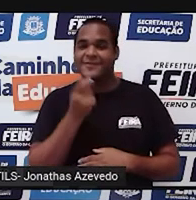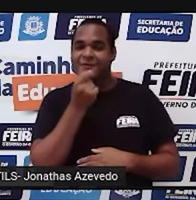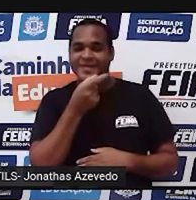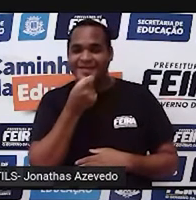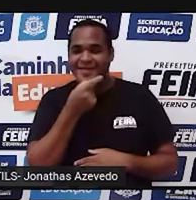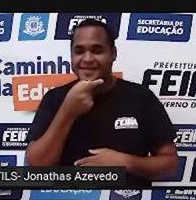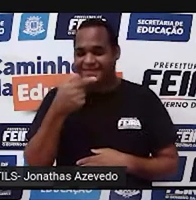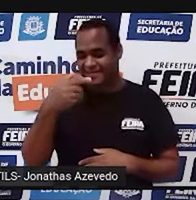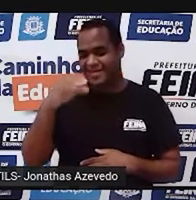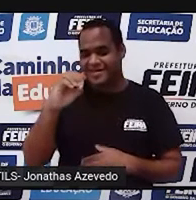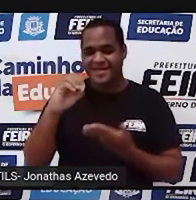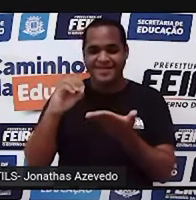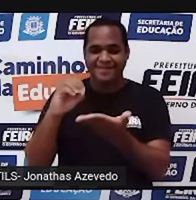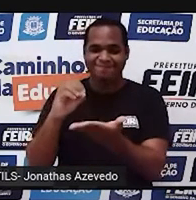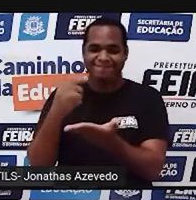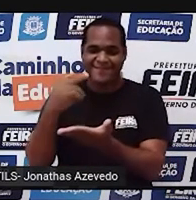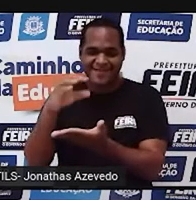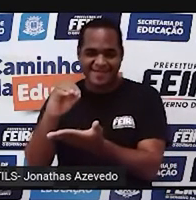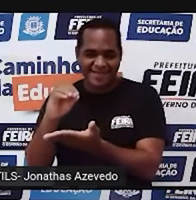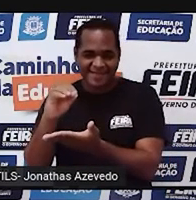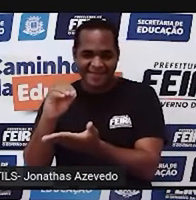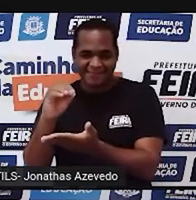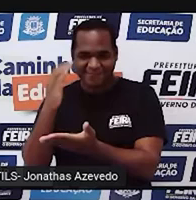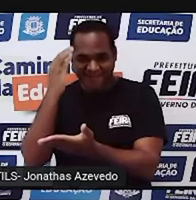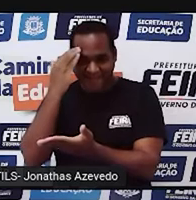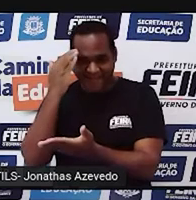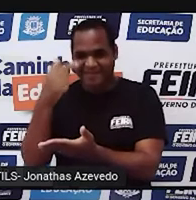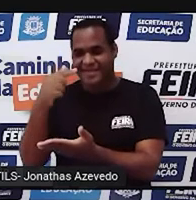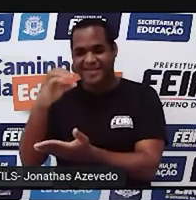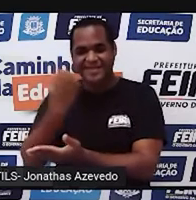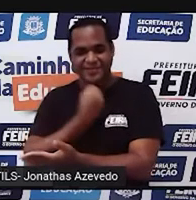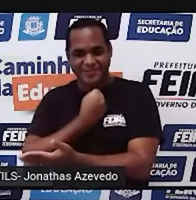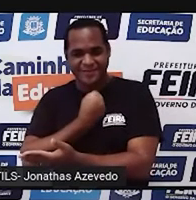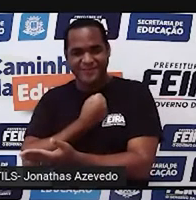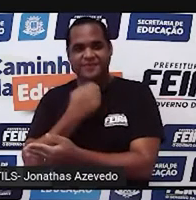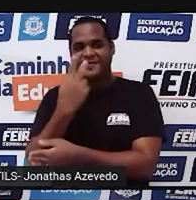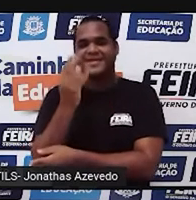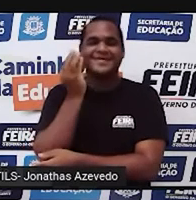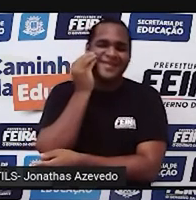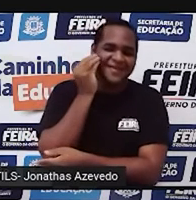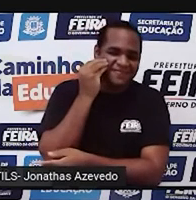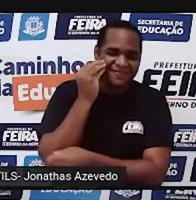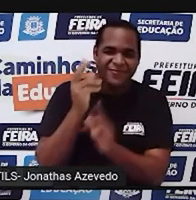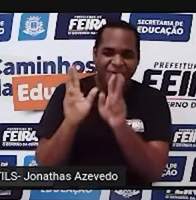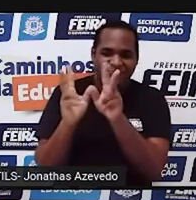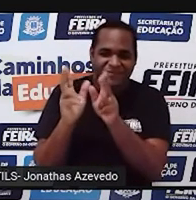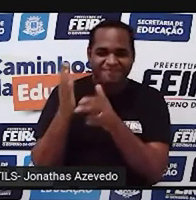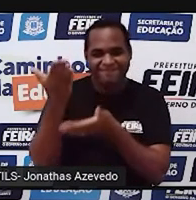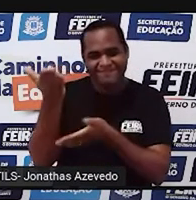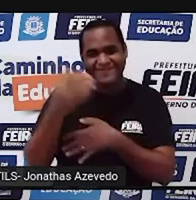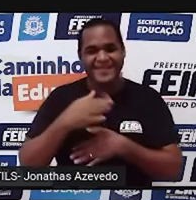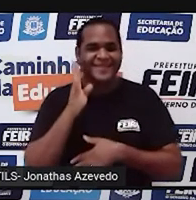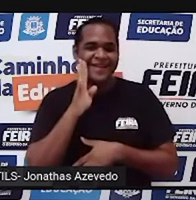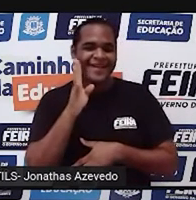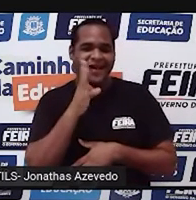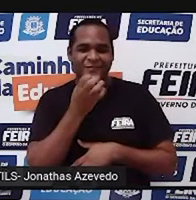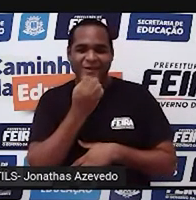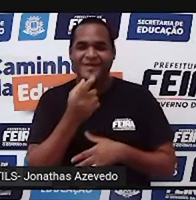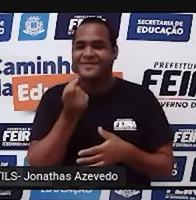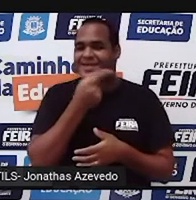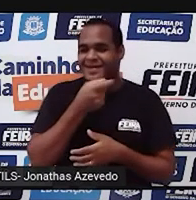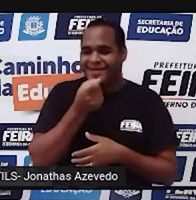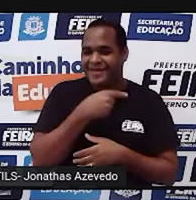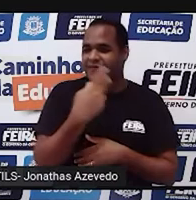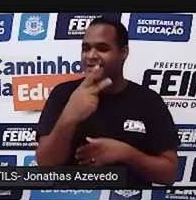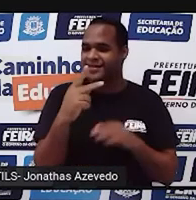70, né? Você tenta, 70, o número 70, né? Que bacana! Eu espero